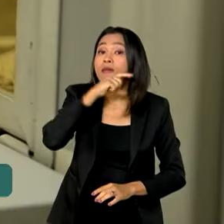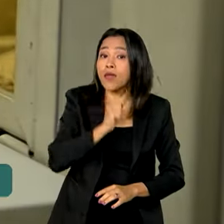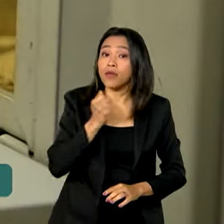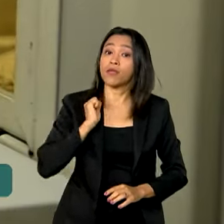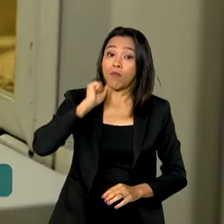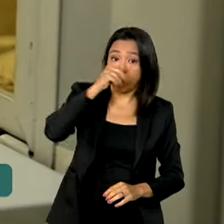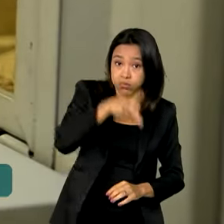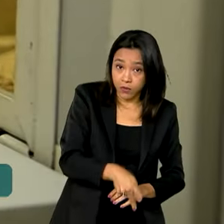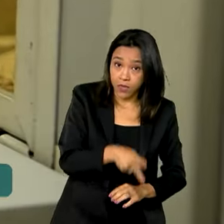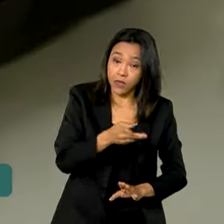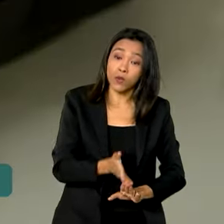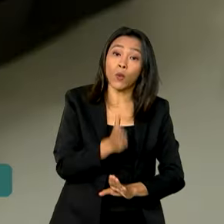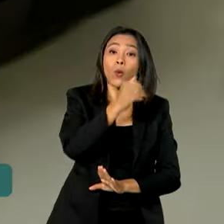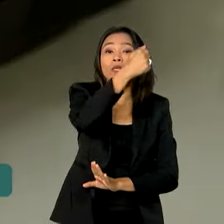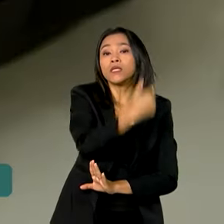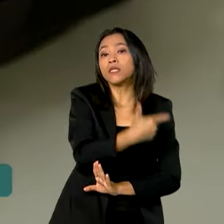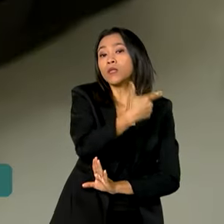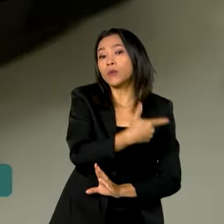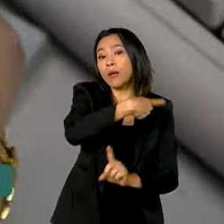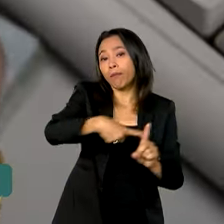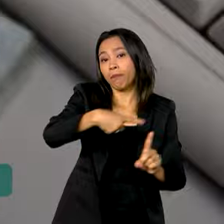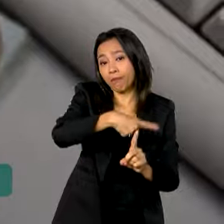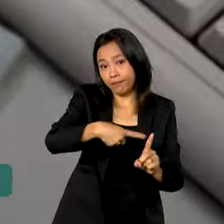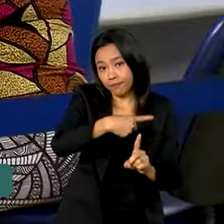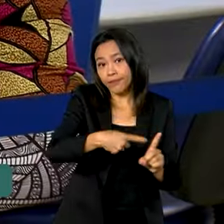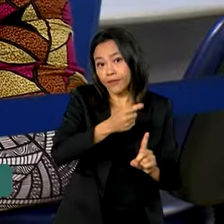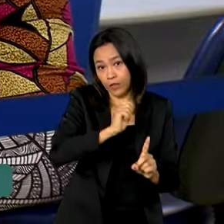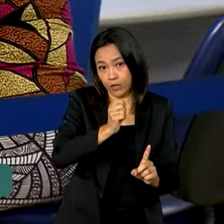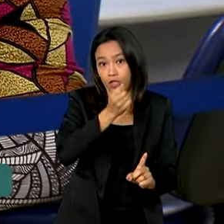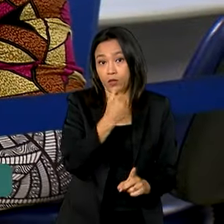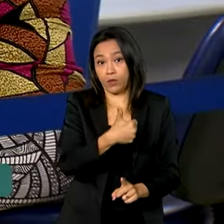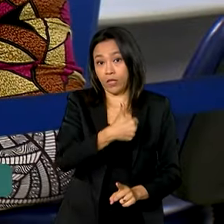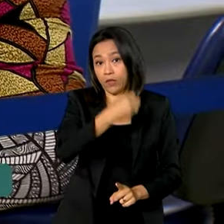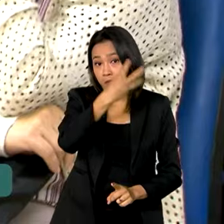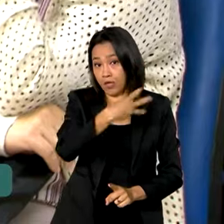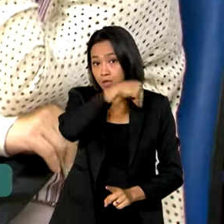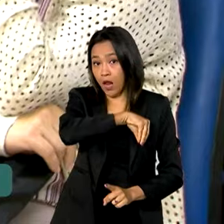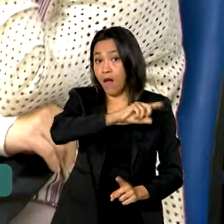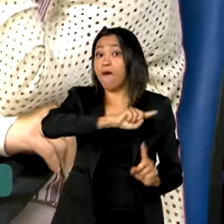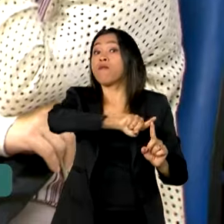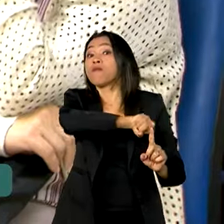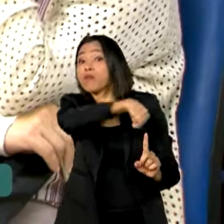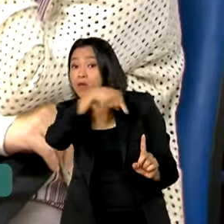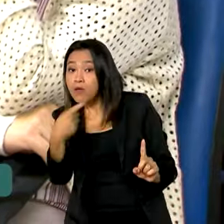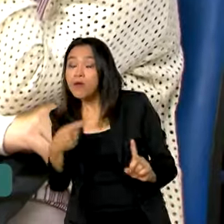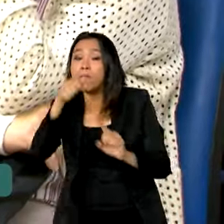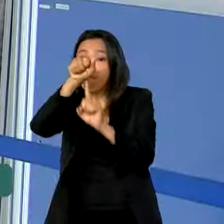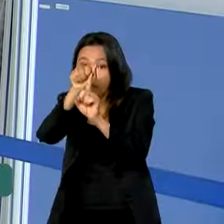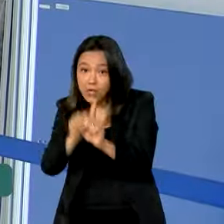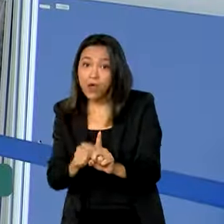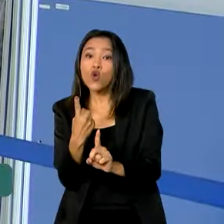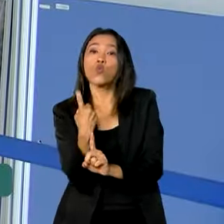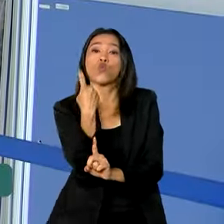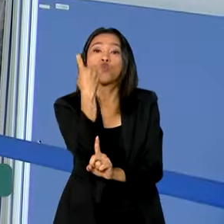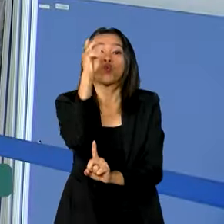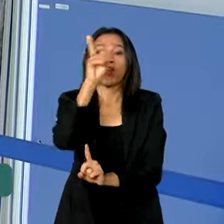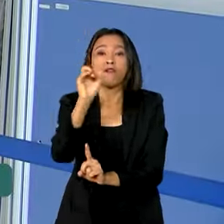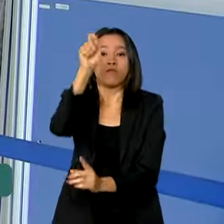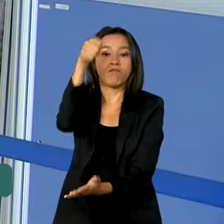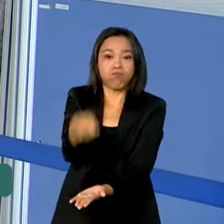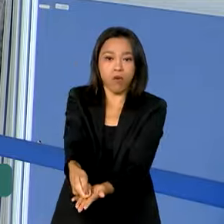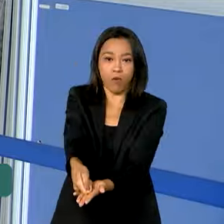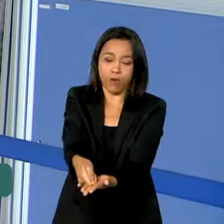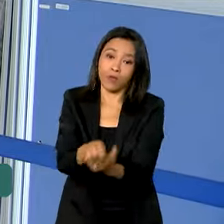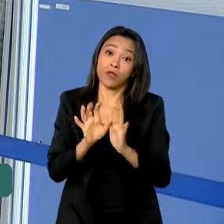da segunda parcela do 13º salário terá o valor incluído no benefício mensal em parcela única. O calendário